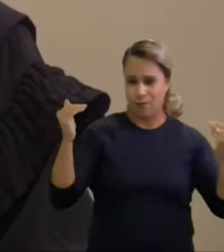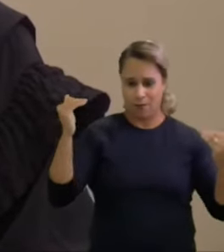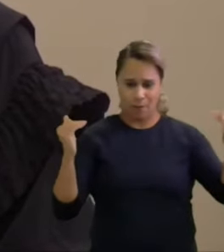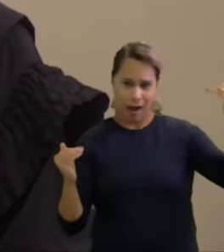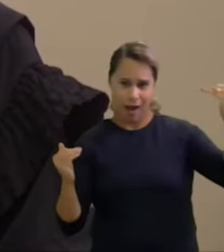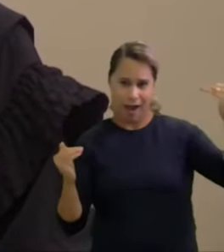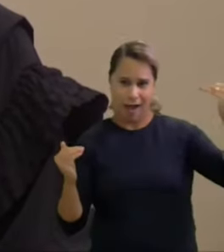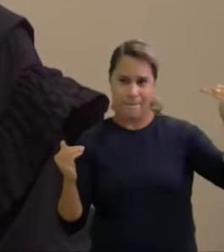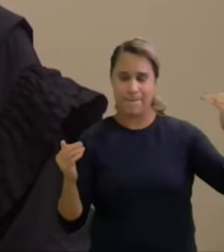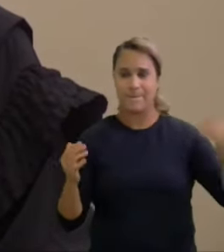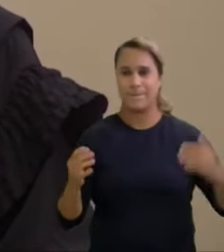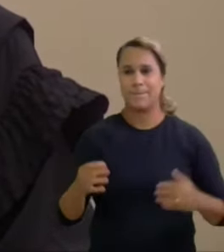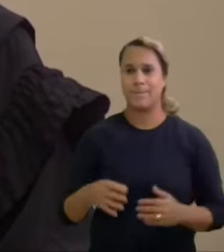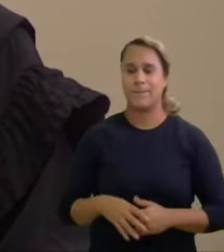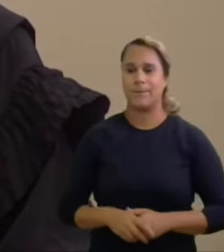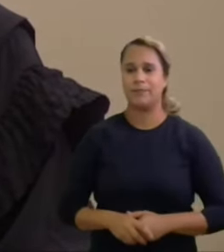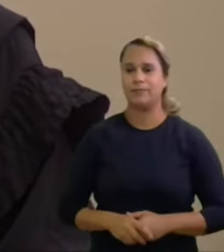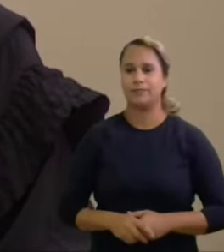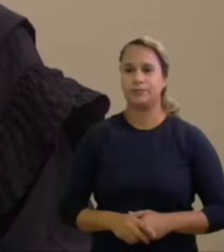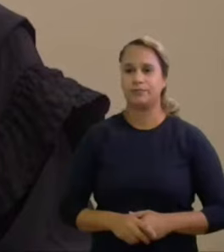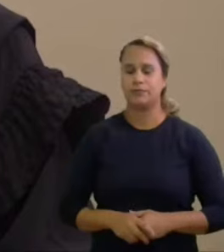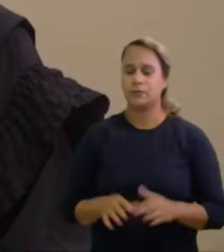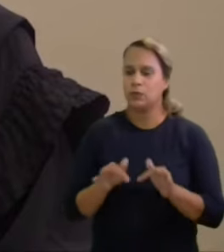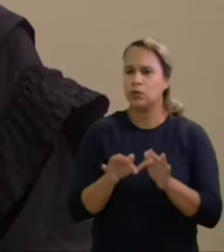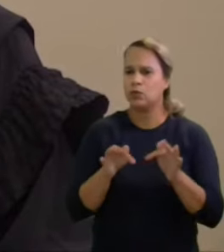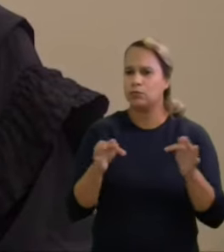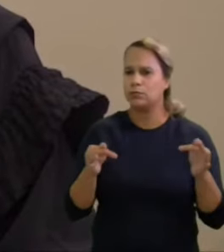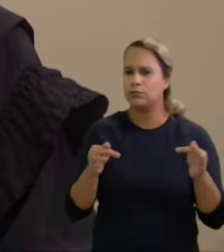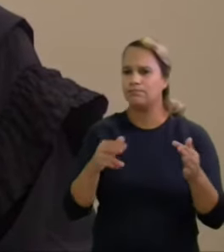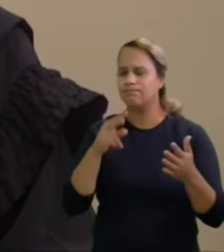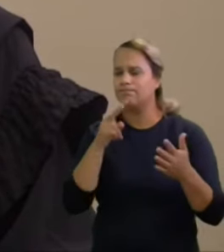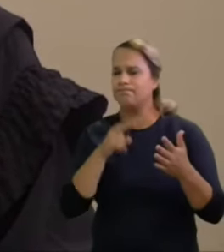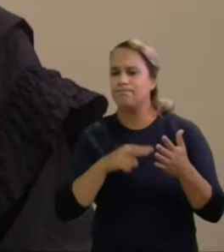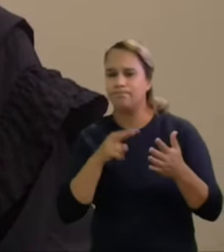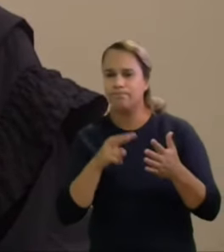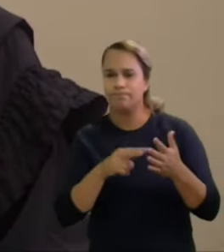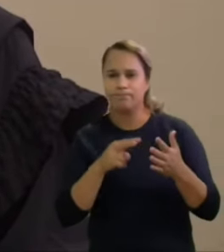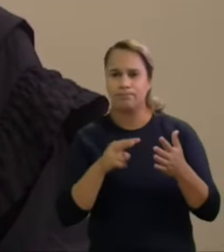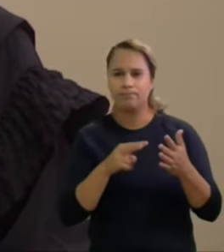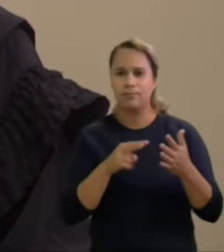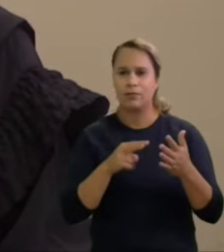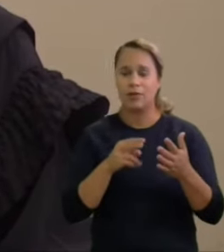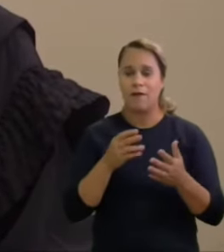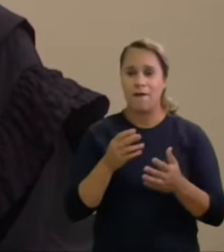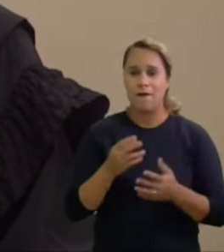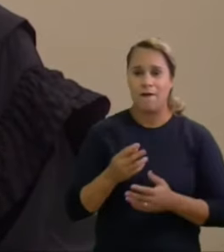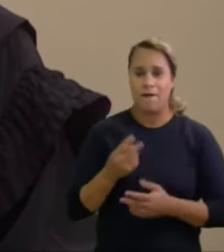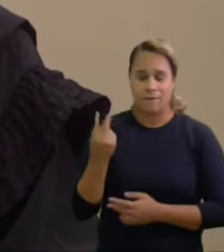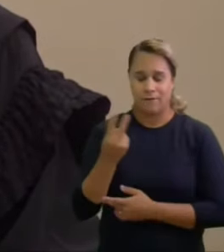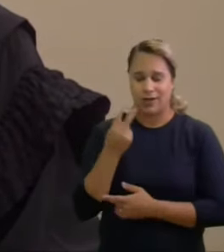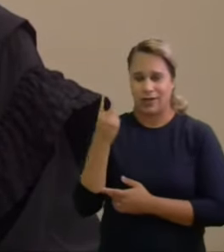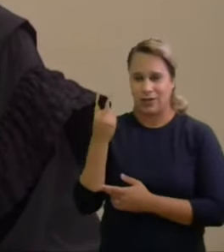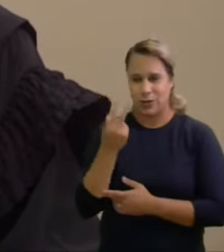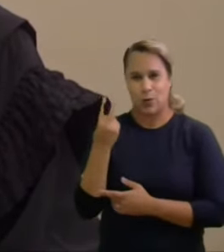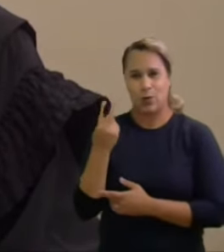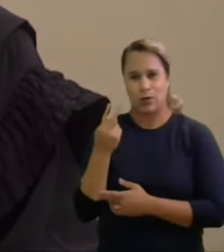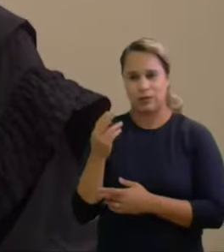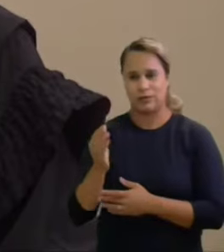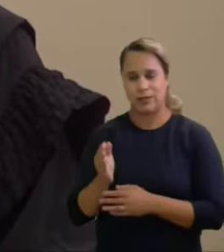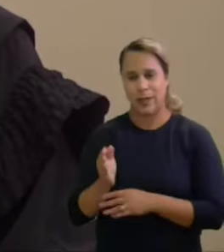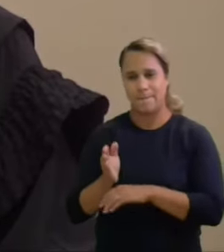continuo da simples leitura do montante absoluto de valores dispendidos na pré-campanha dos investigados e do cotejo dessas